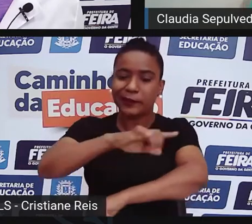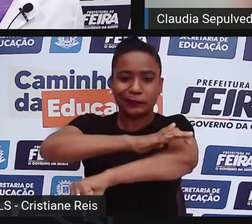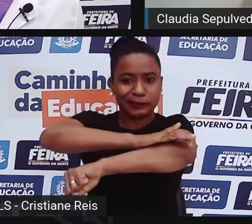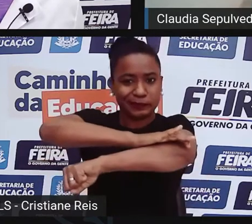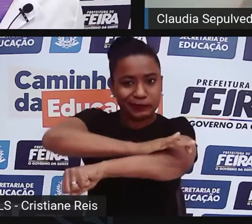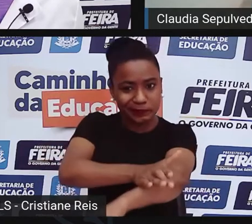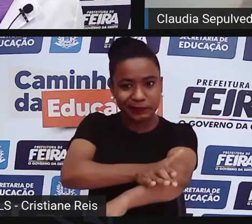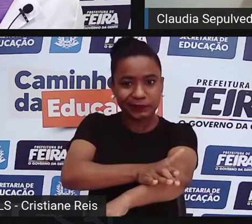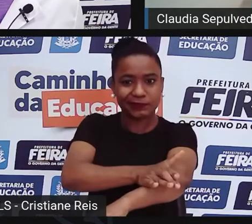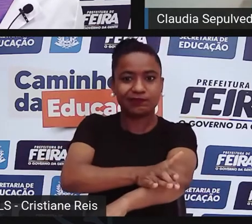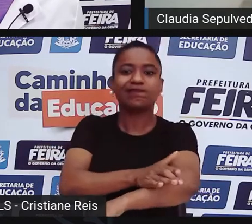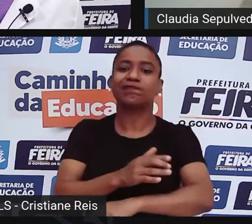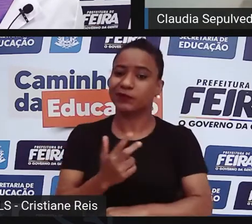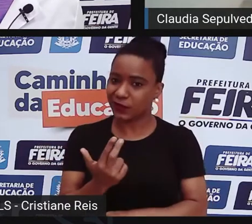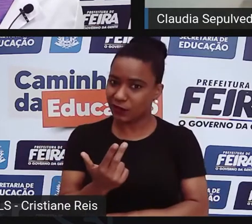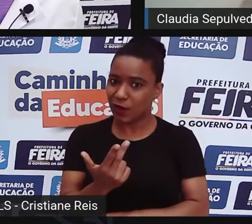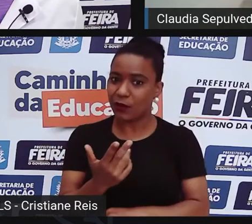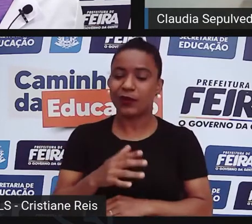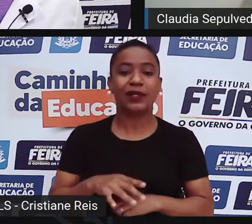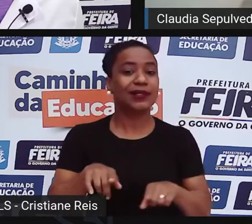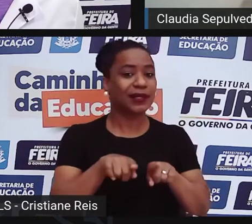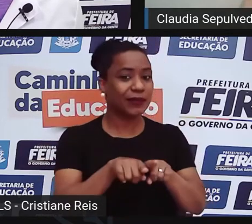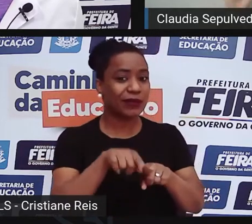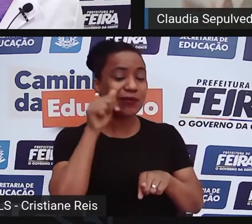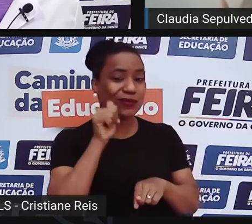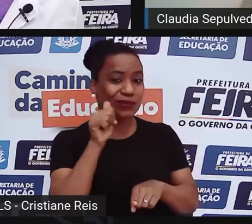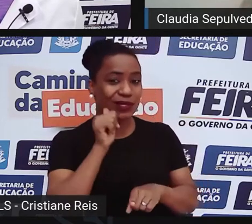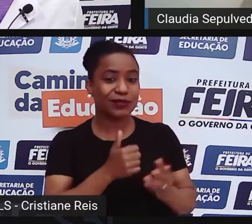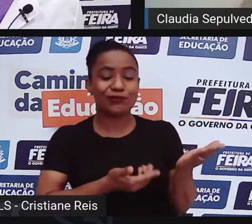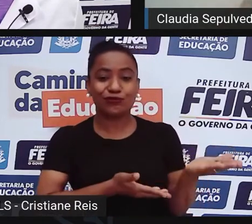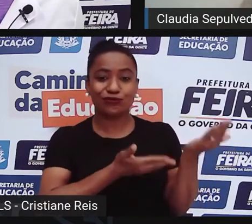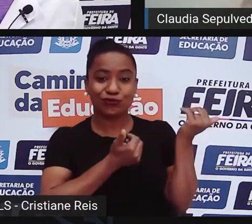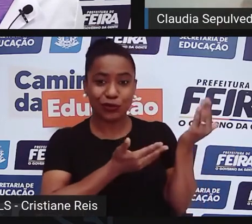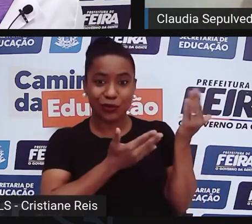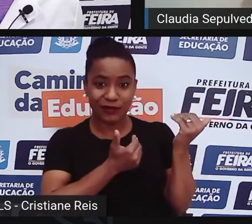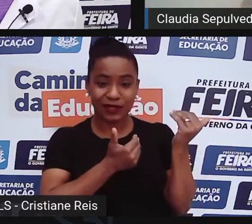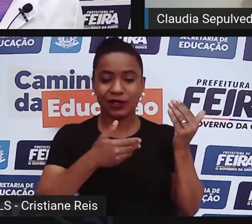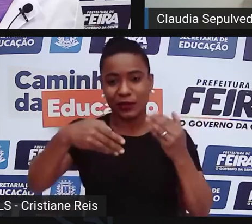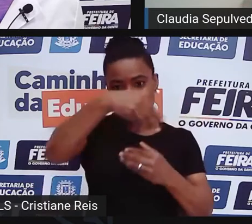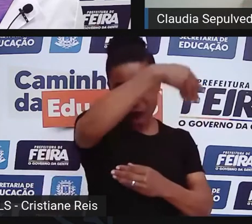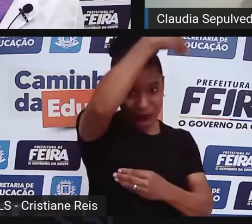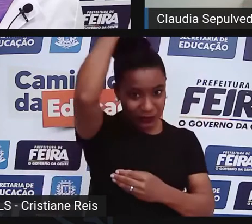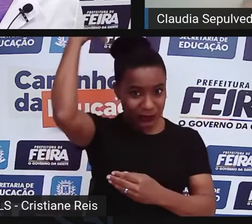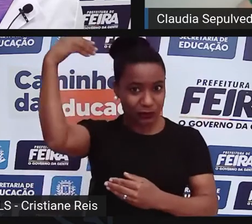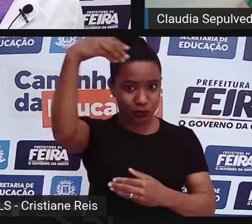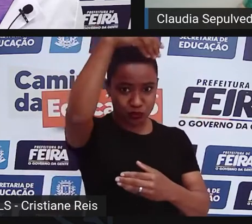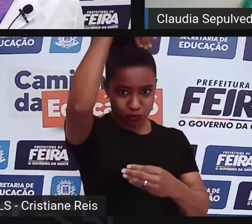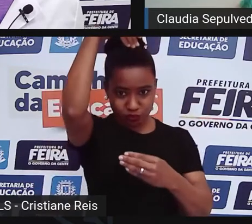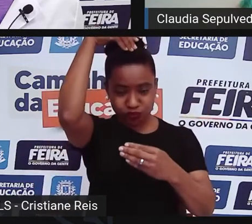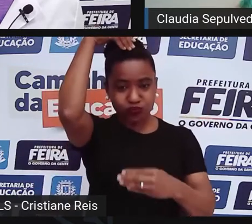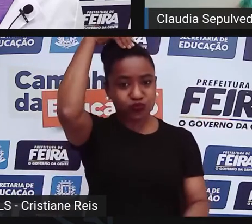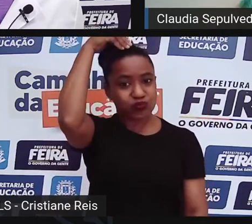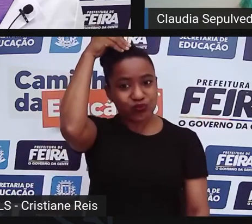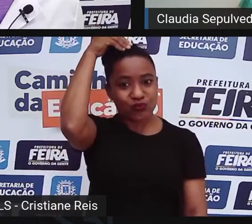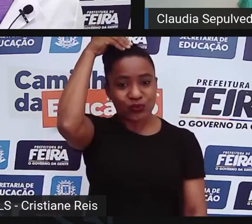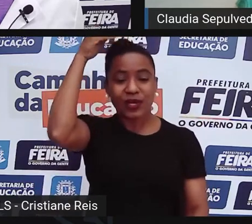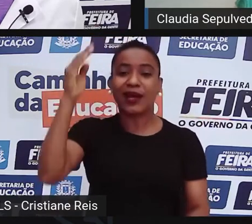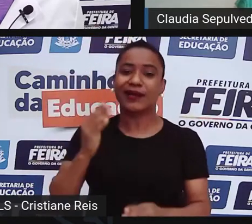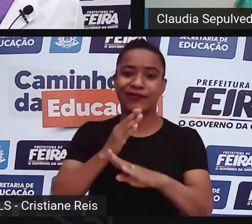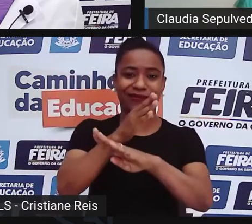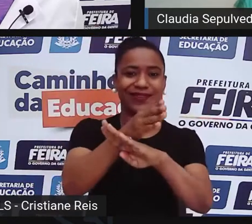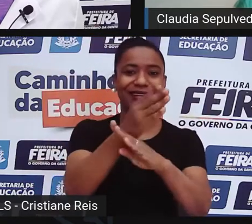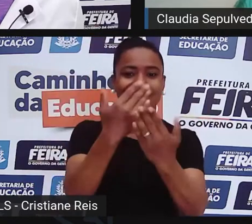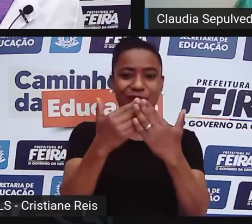Assim como uma jovem que é preterida entrar na escola porque está usando um turbante, né? Então, assim, em